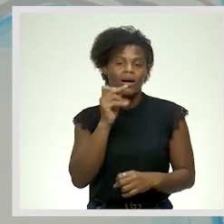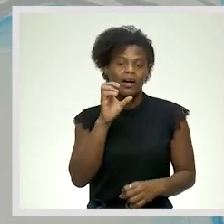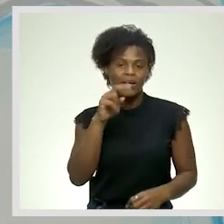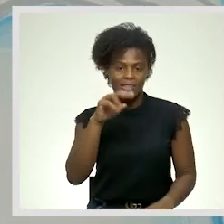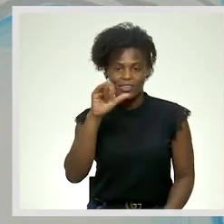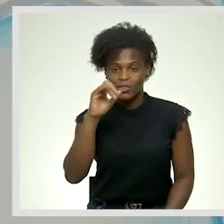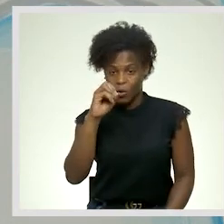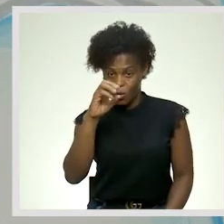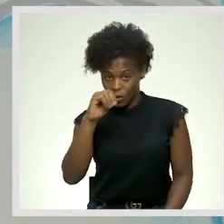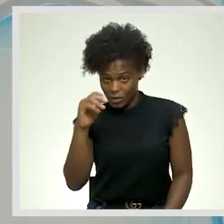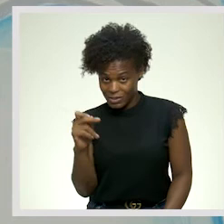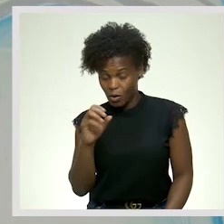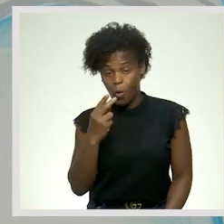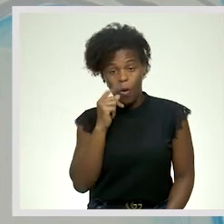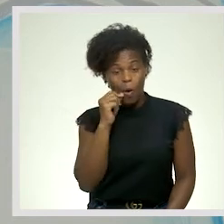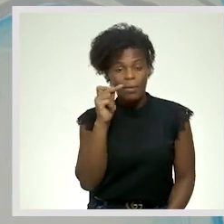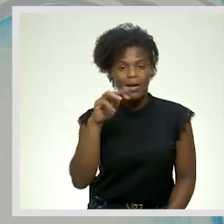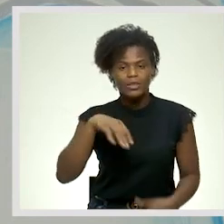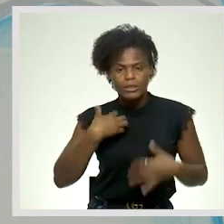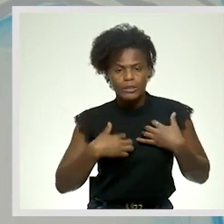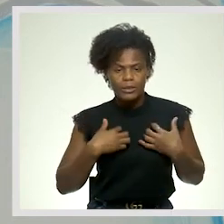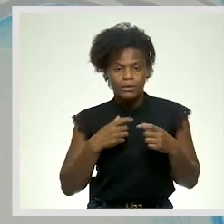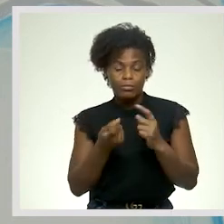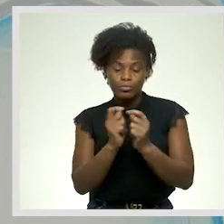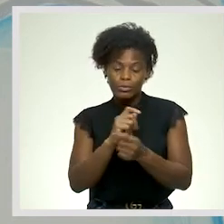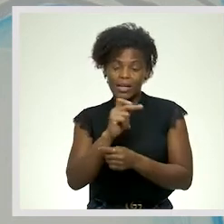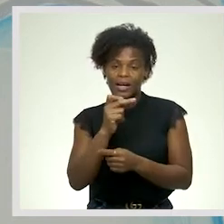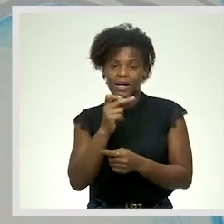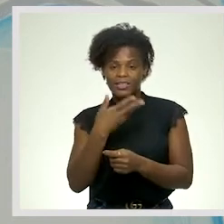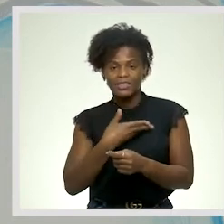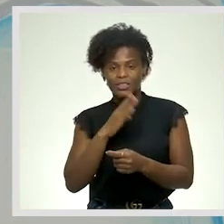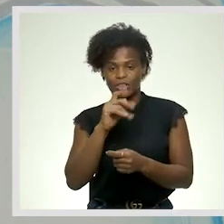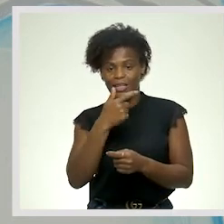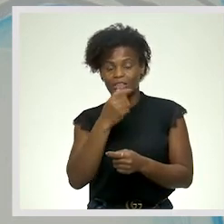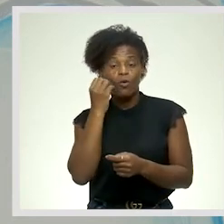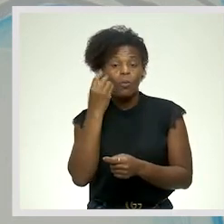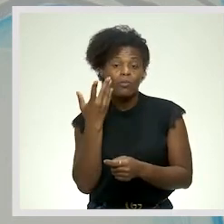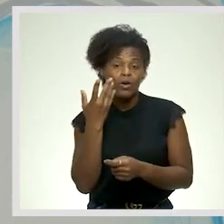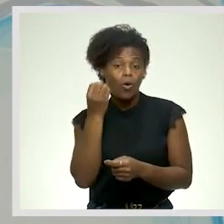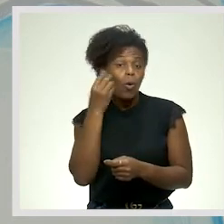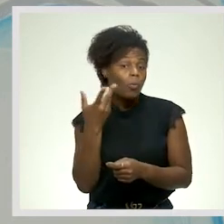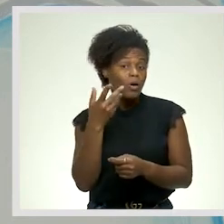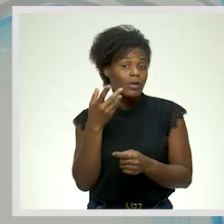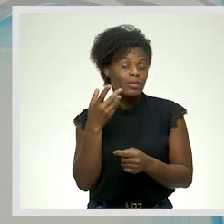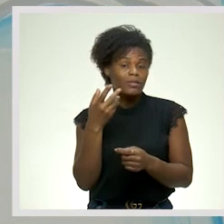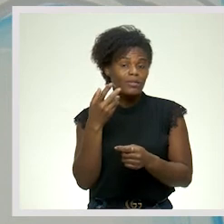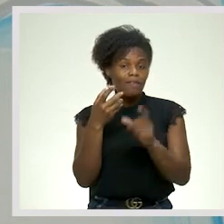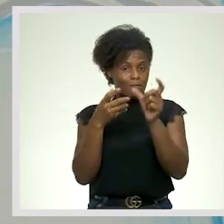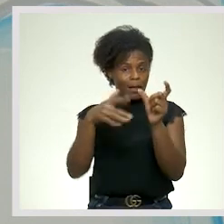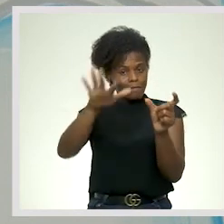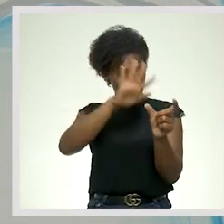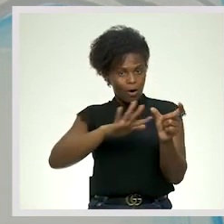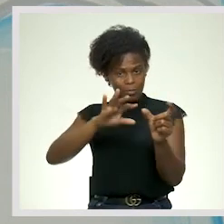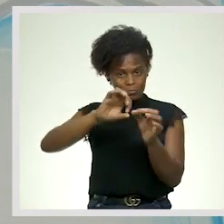Você deixa o adjetivo Ou transforma o adjetivo Num adverbo Então elimina como Ou elimina a palavra forma